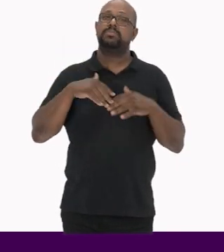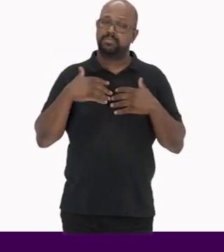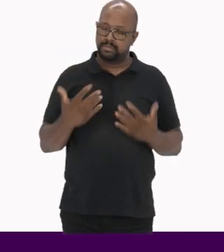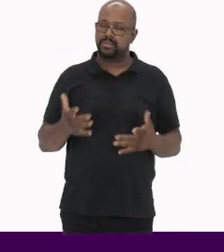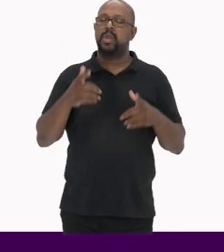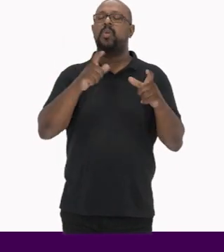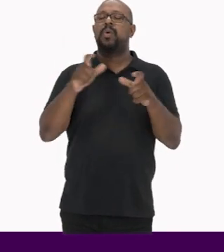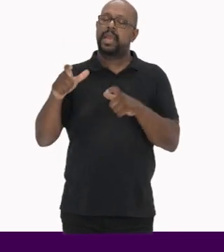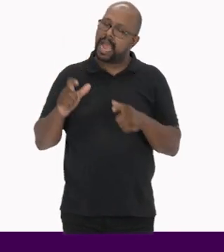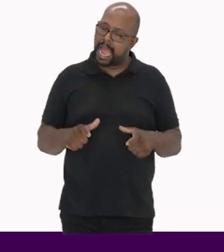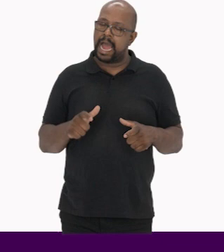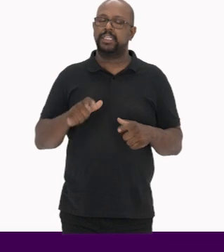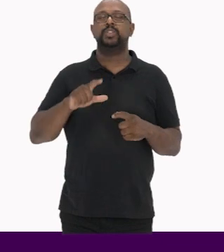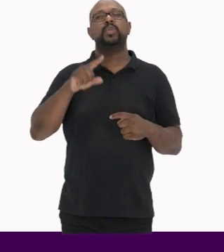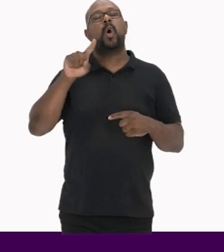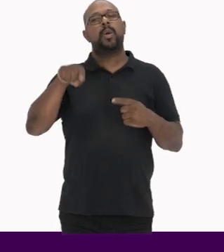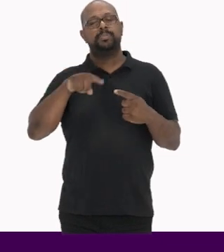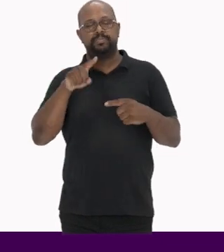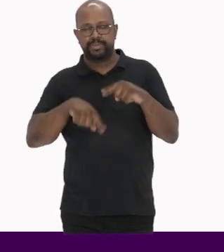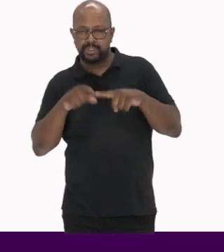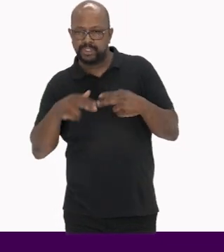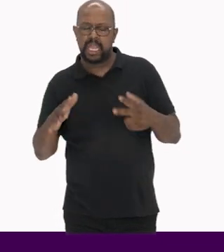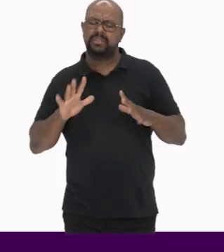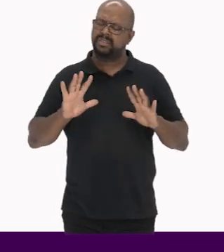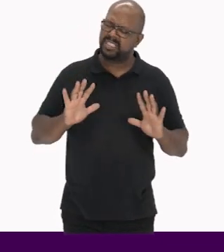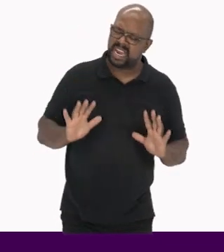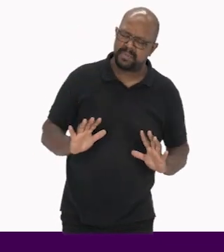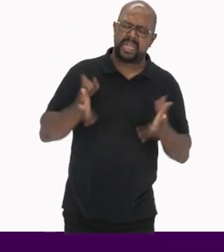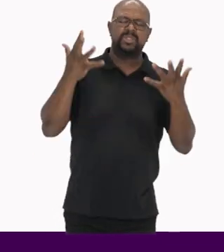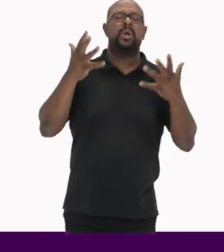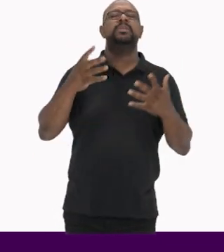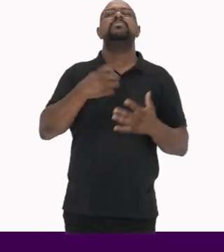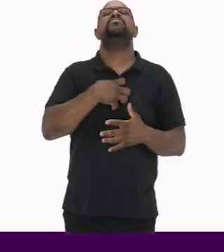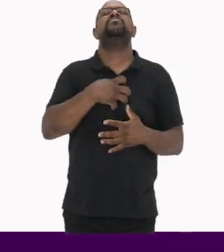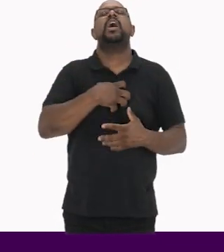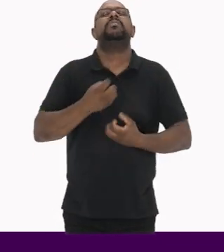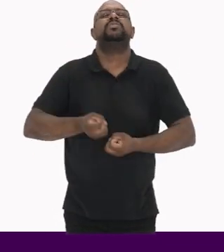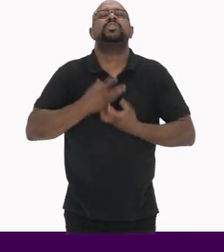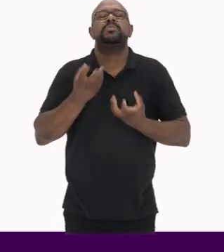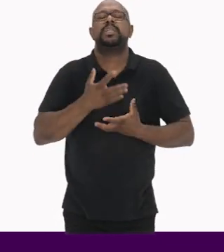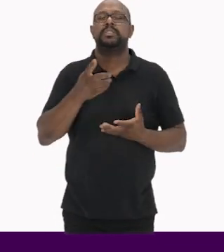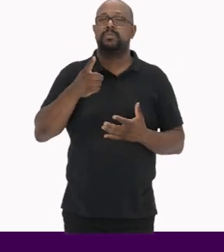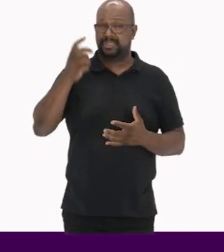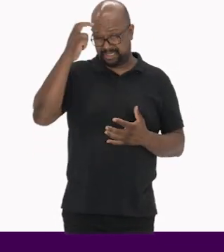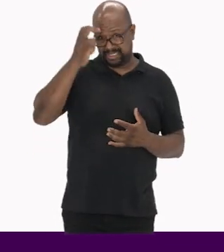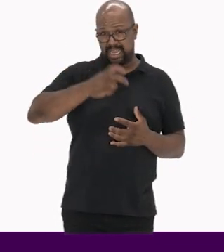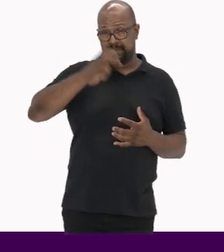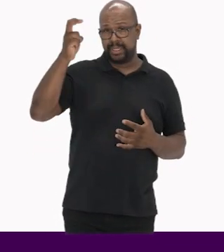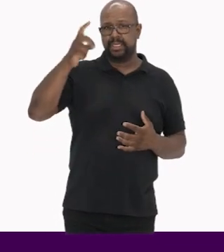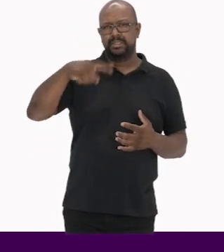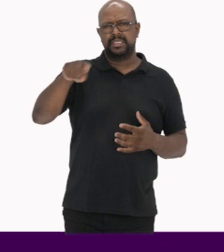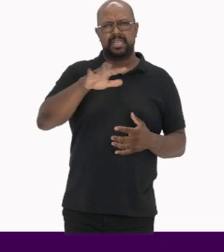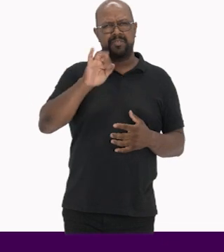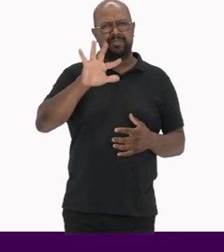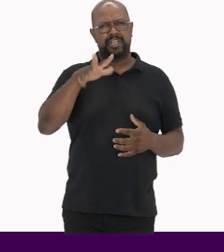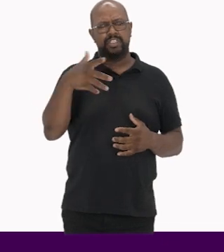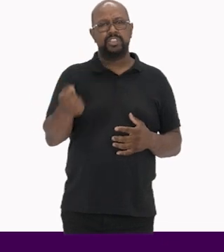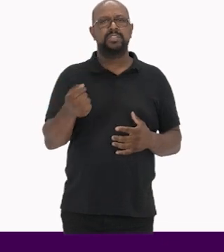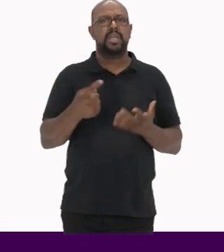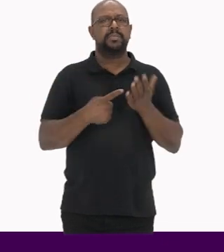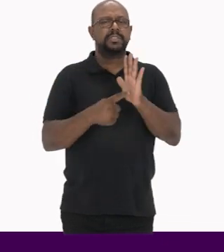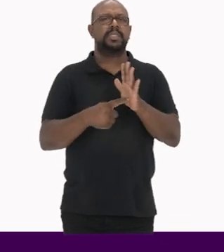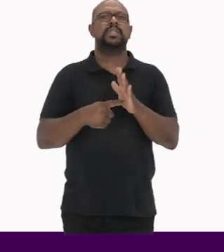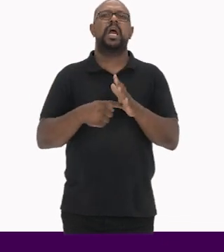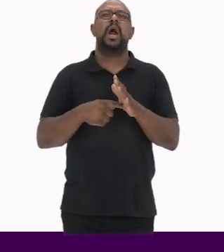categorias Lugares, objetos, celebrações, formas de expressão e saberes Essas fichas